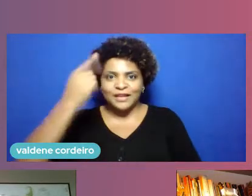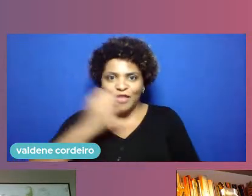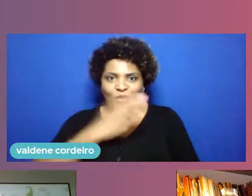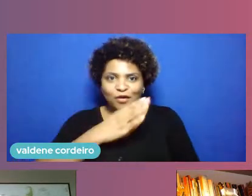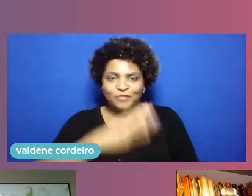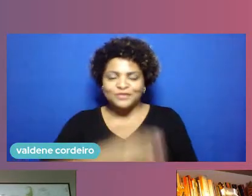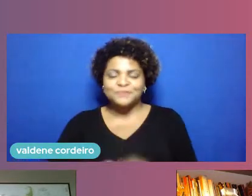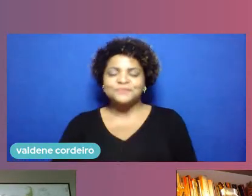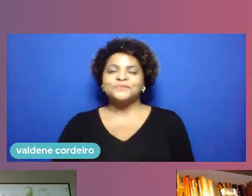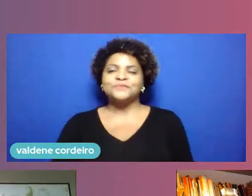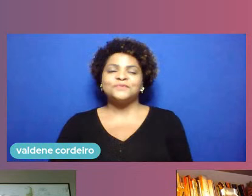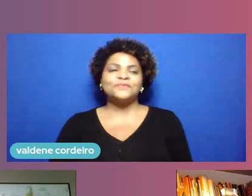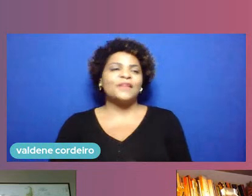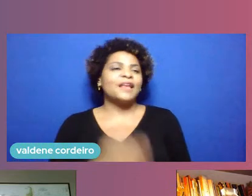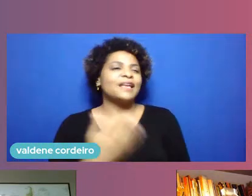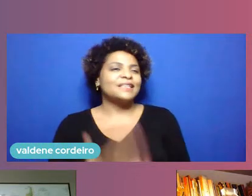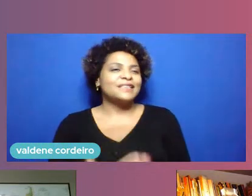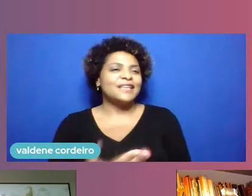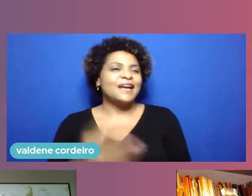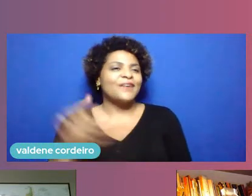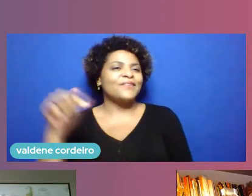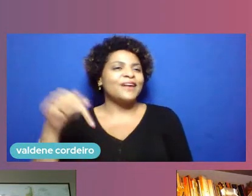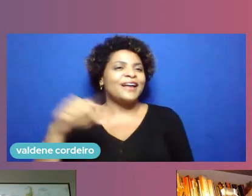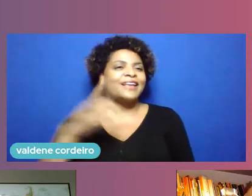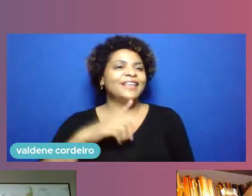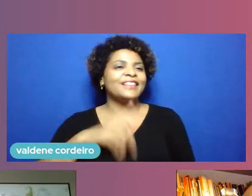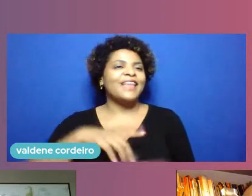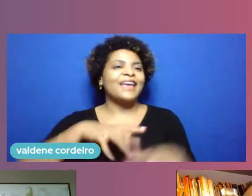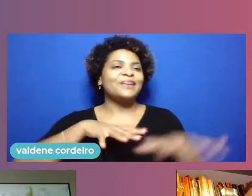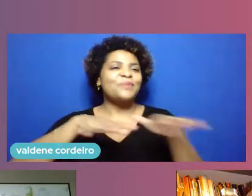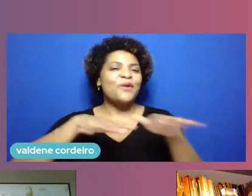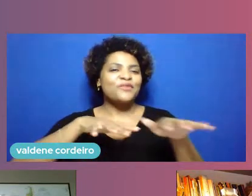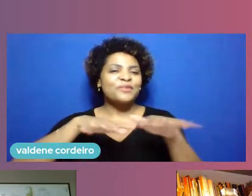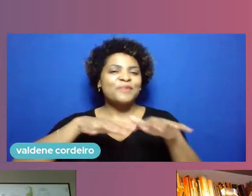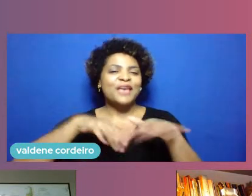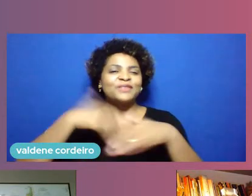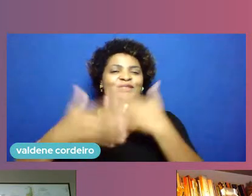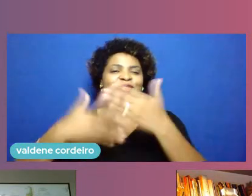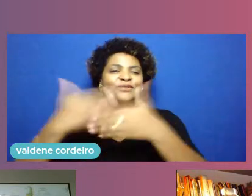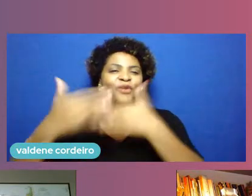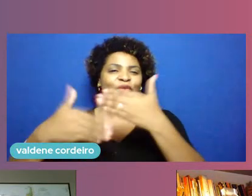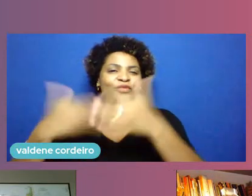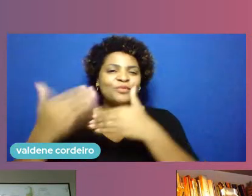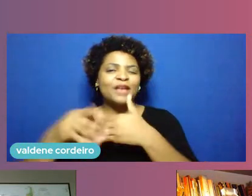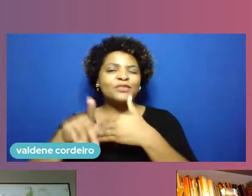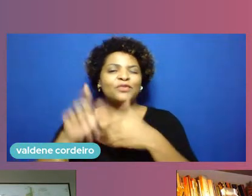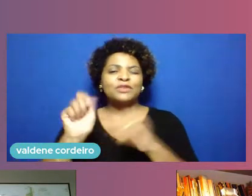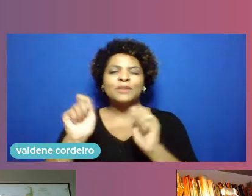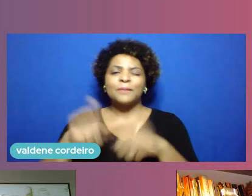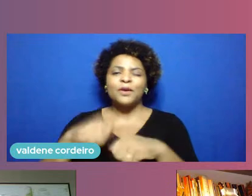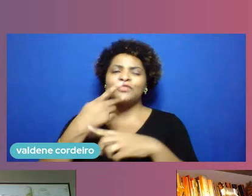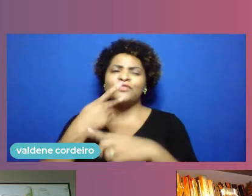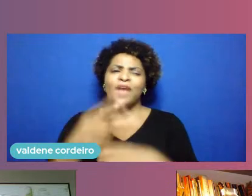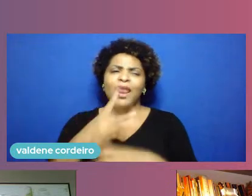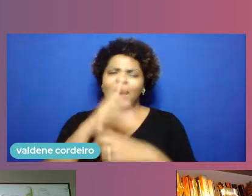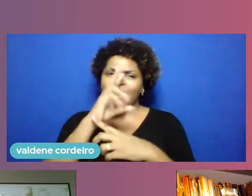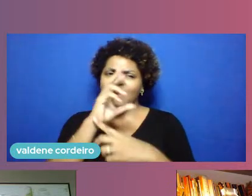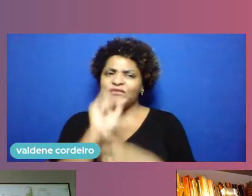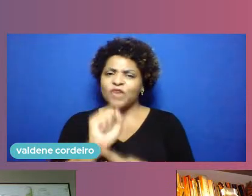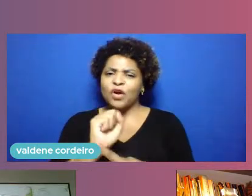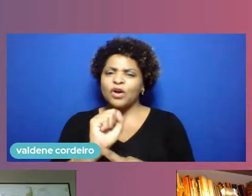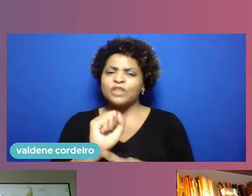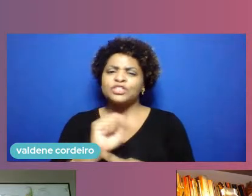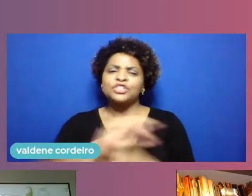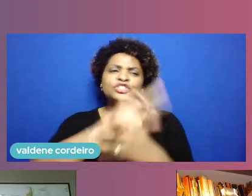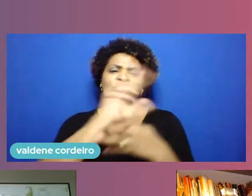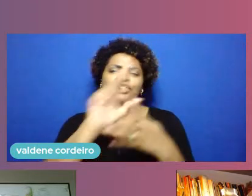Bom, Luciano, a gente tem um movimento de crescimento, e eu acho que você vai poder falar muito forte, dos movimentos de edtechs, mas mais